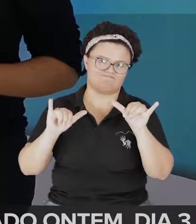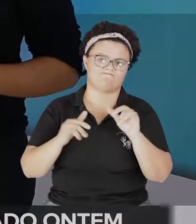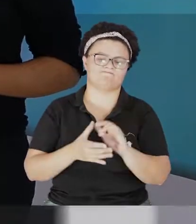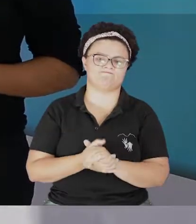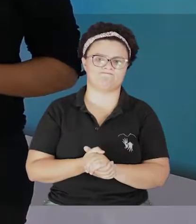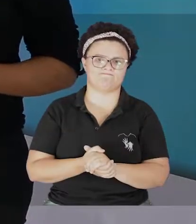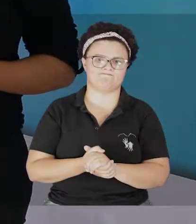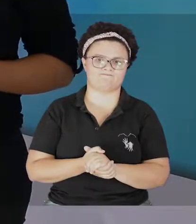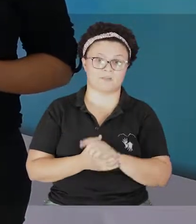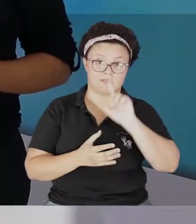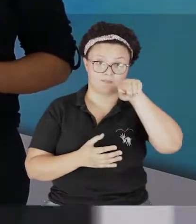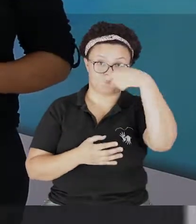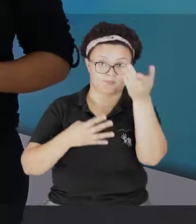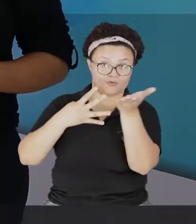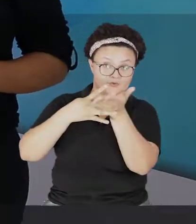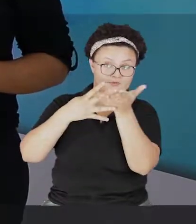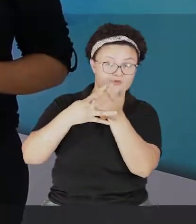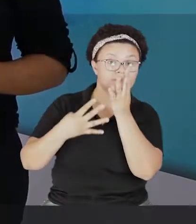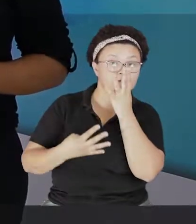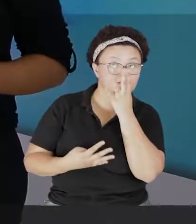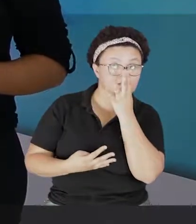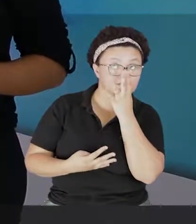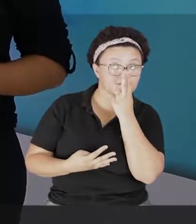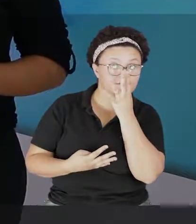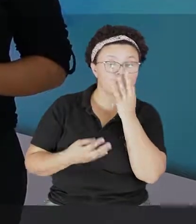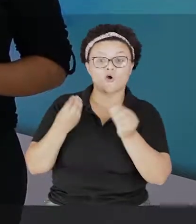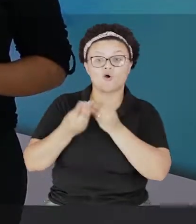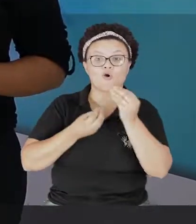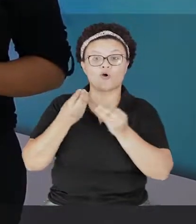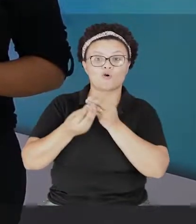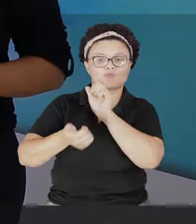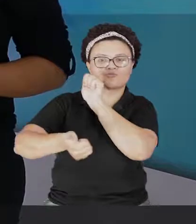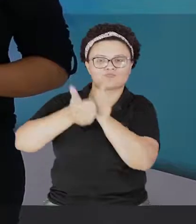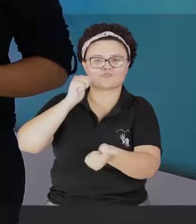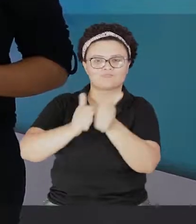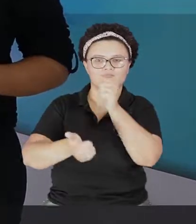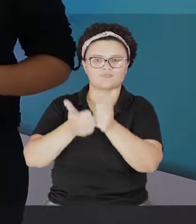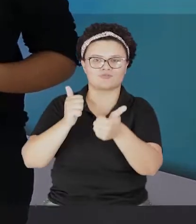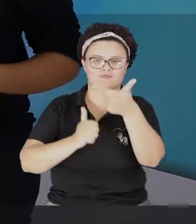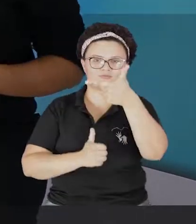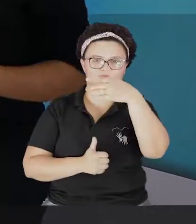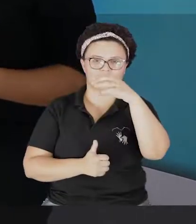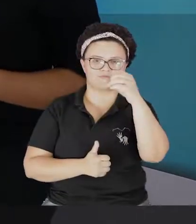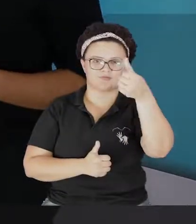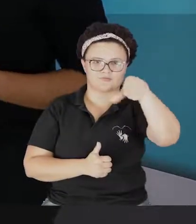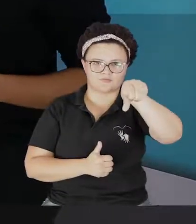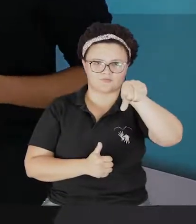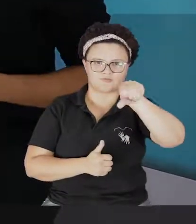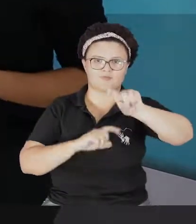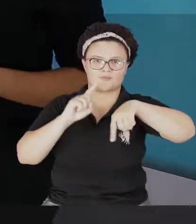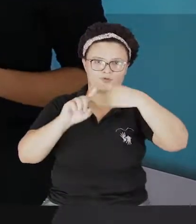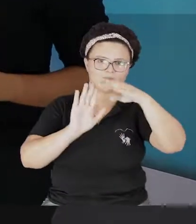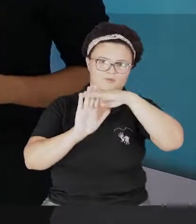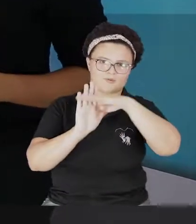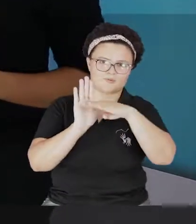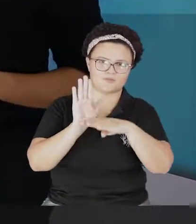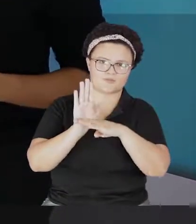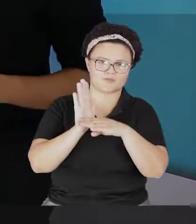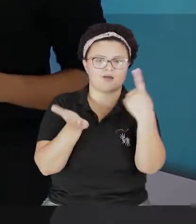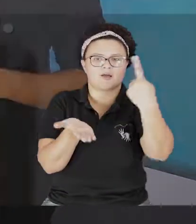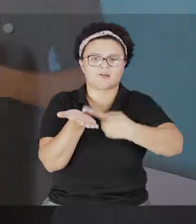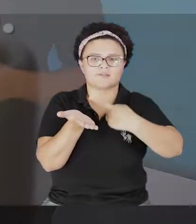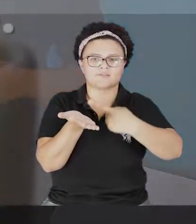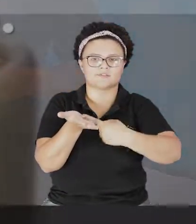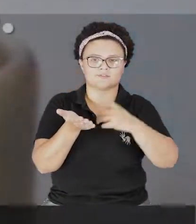E depois do intervalo, você vai ver como ficou a final do Mundo Oriente em 2019. E a nossa programação da Agenda Cultural desta